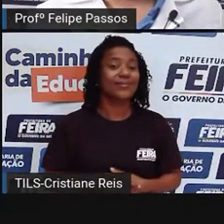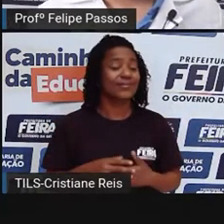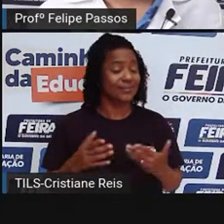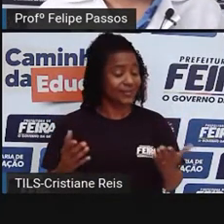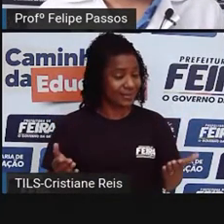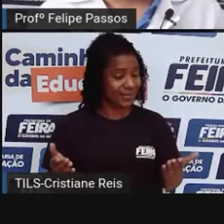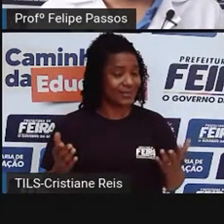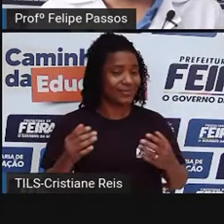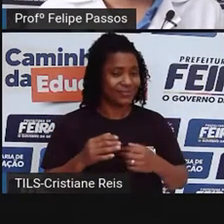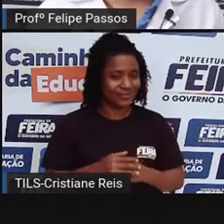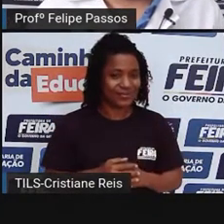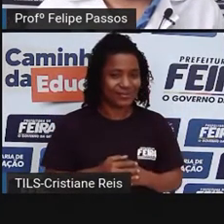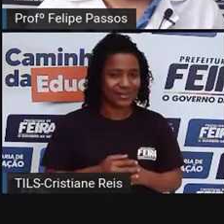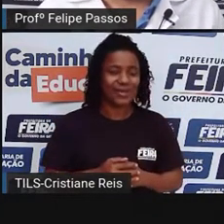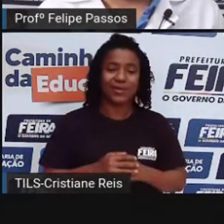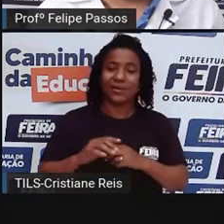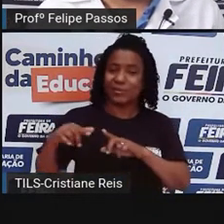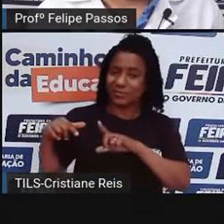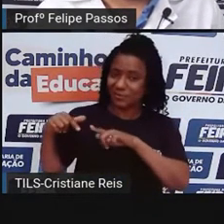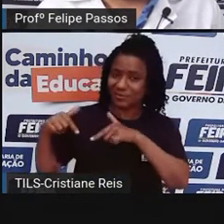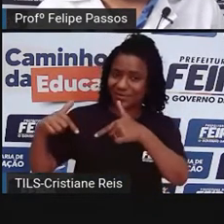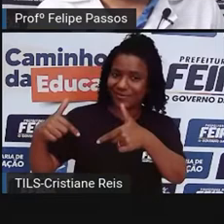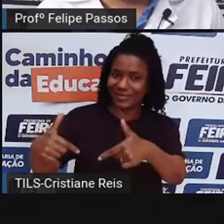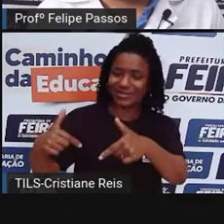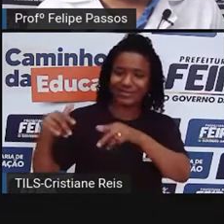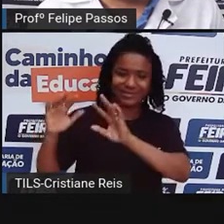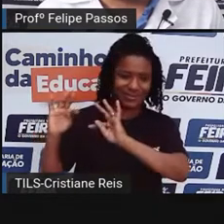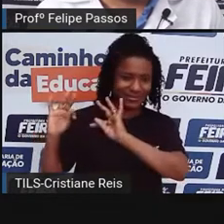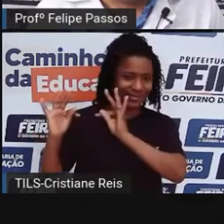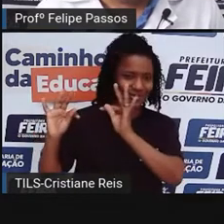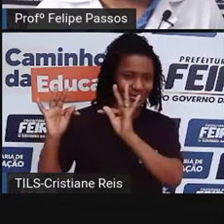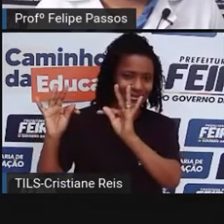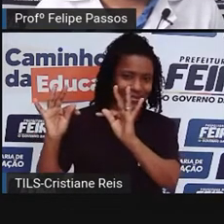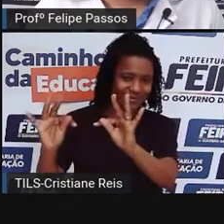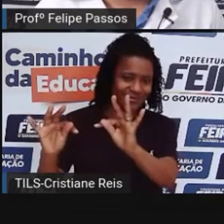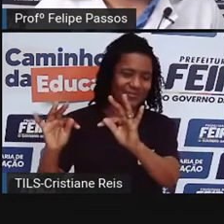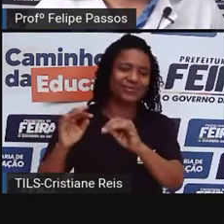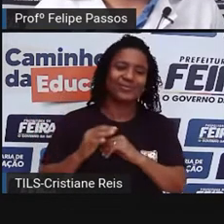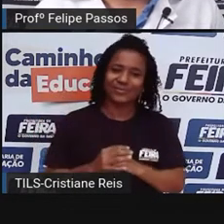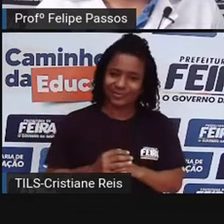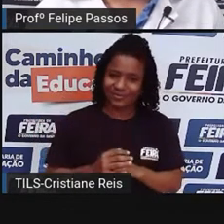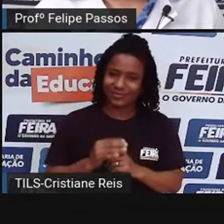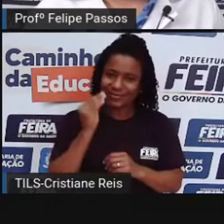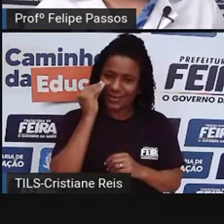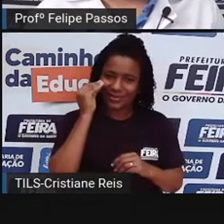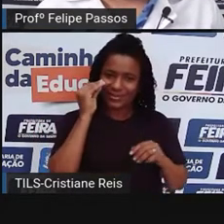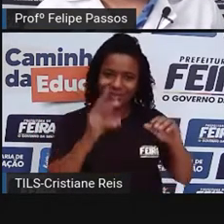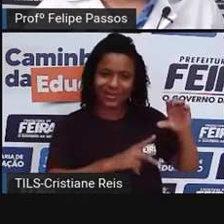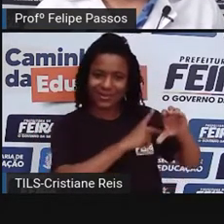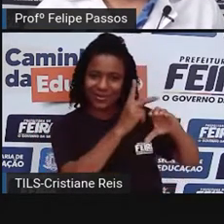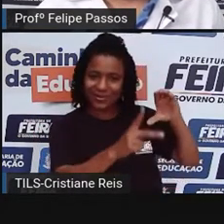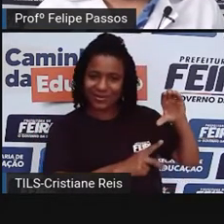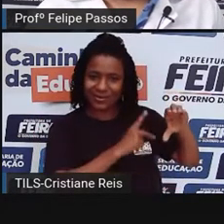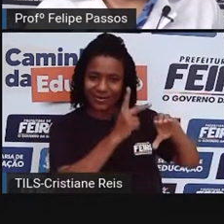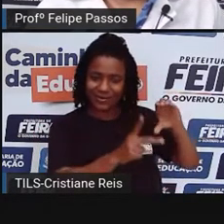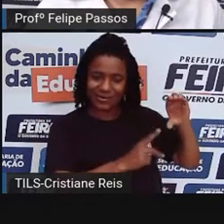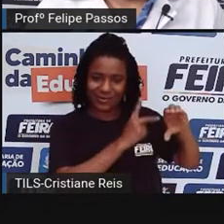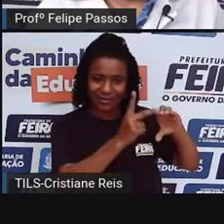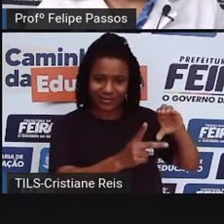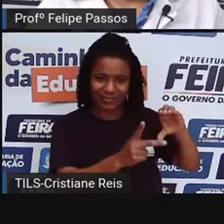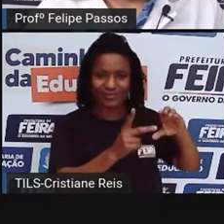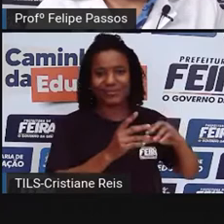isso, com esse avanço da tecnologia, da ferramenta que é a roda e também com